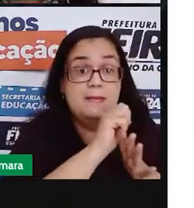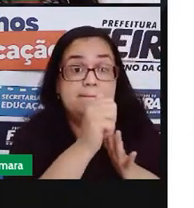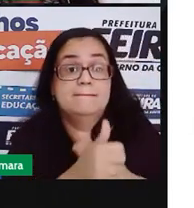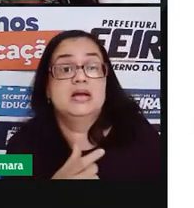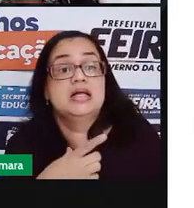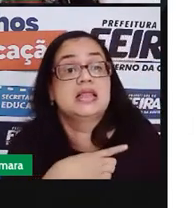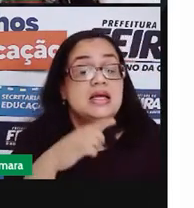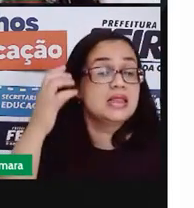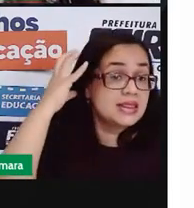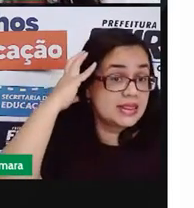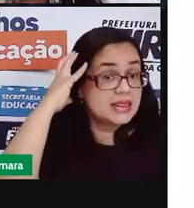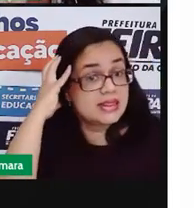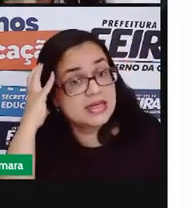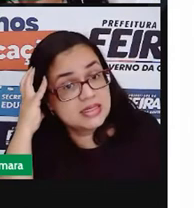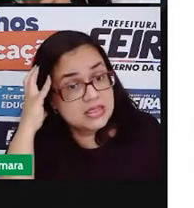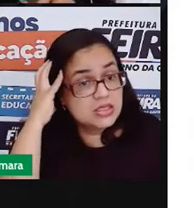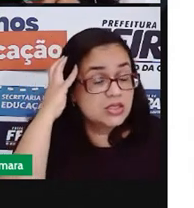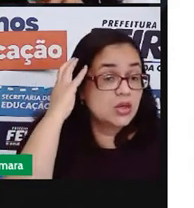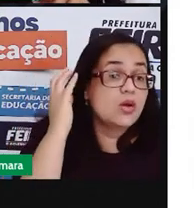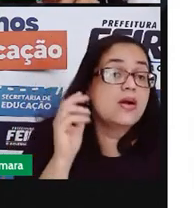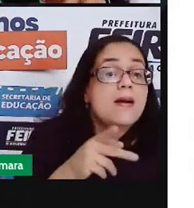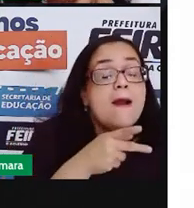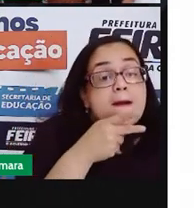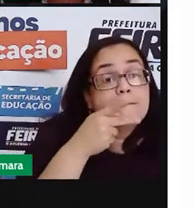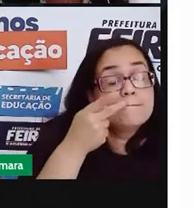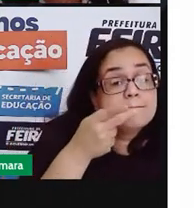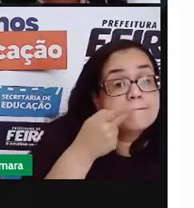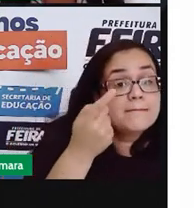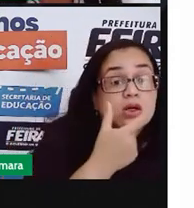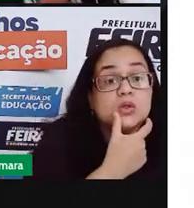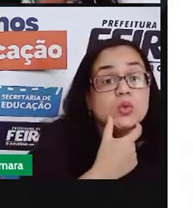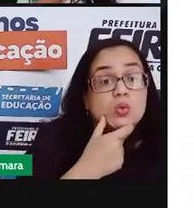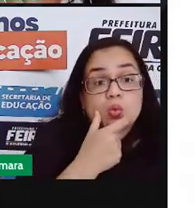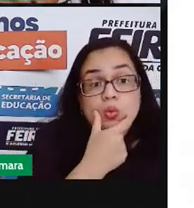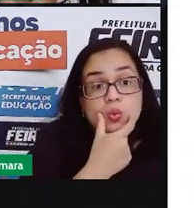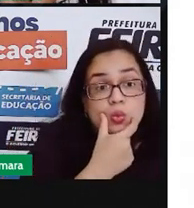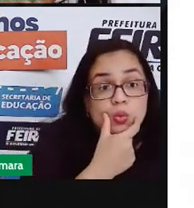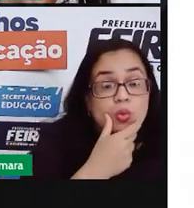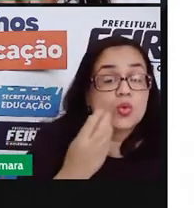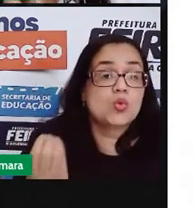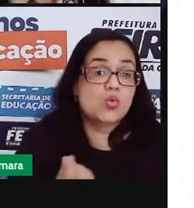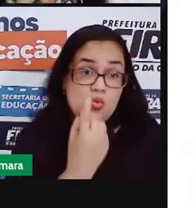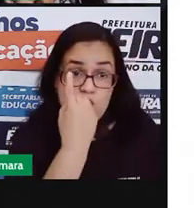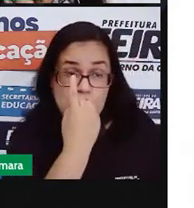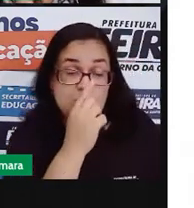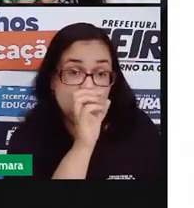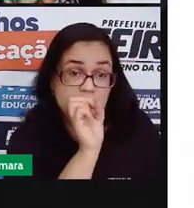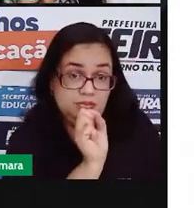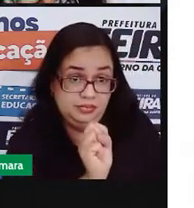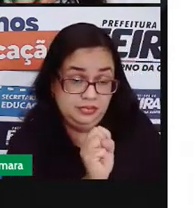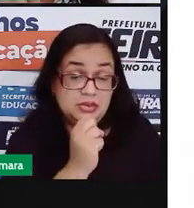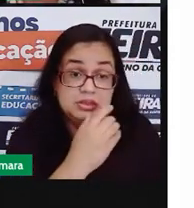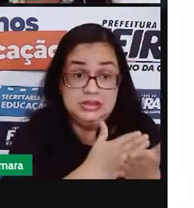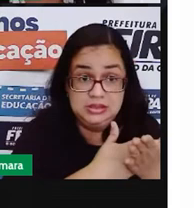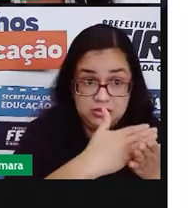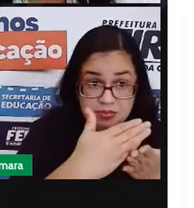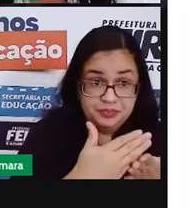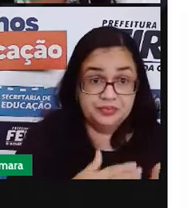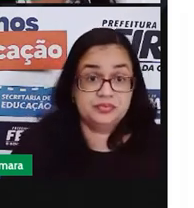tem som, e pronunciamos como um S inicial,